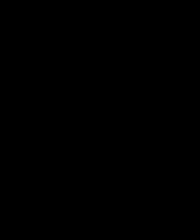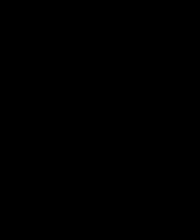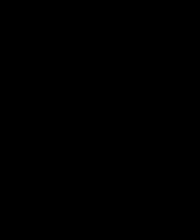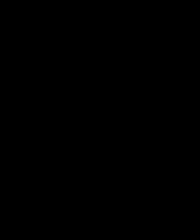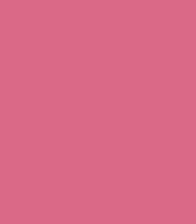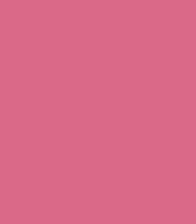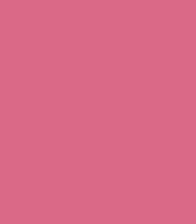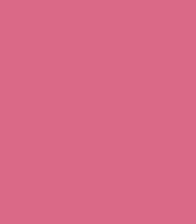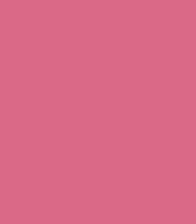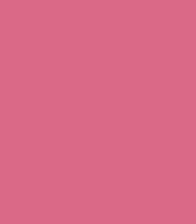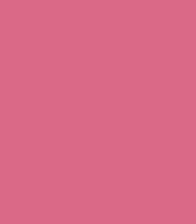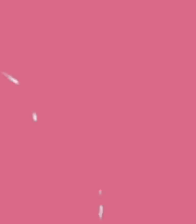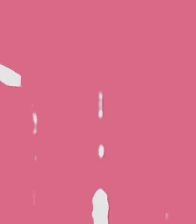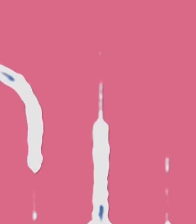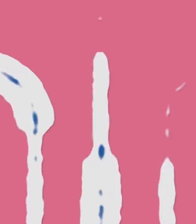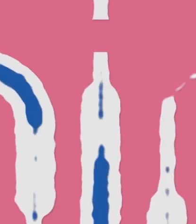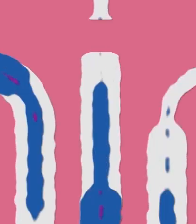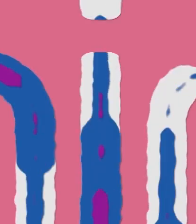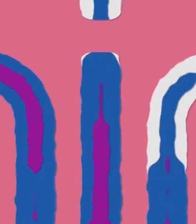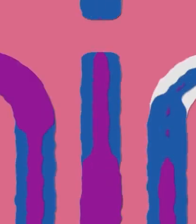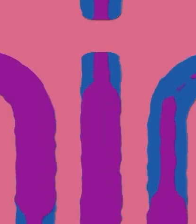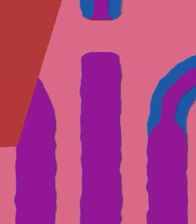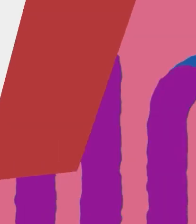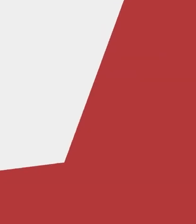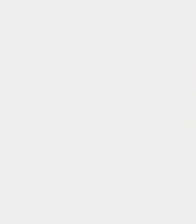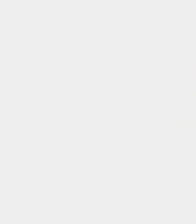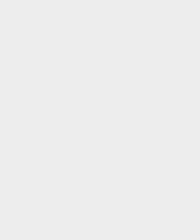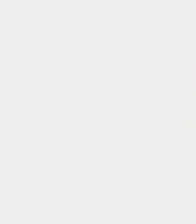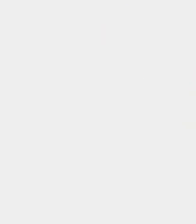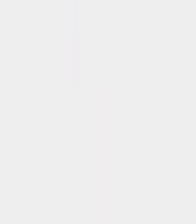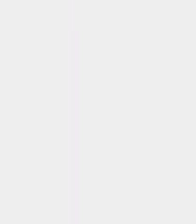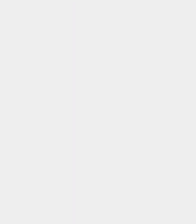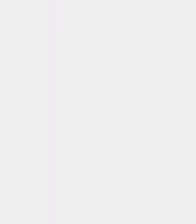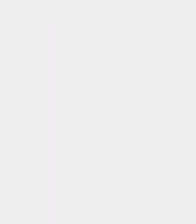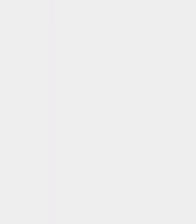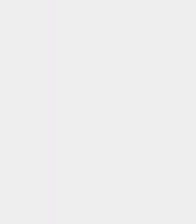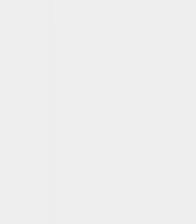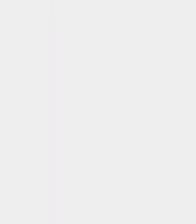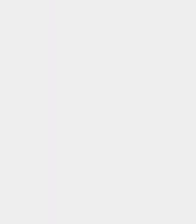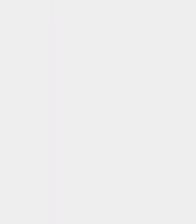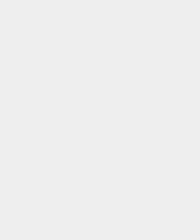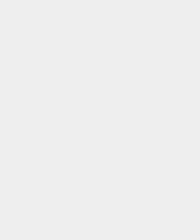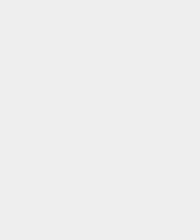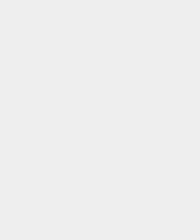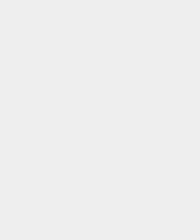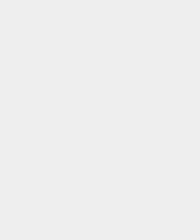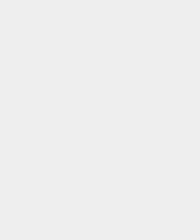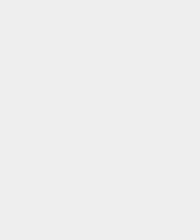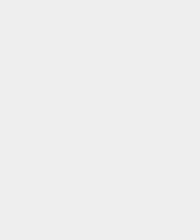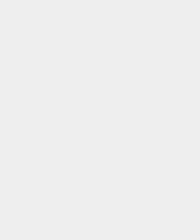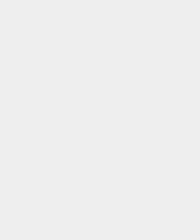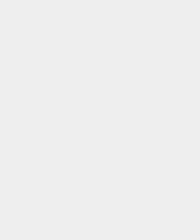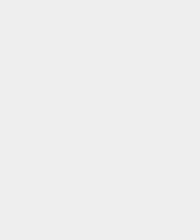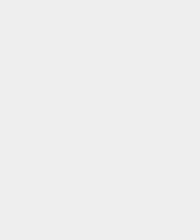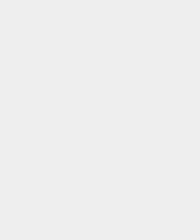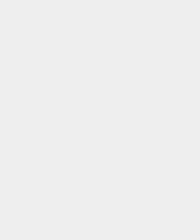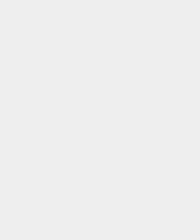Um bom fim de bom fim semana até bom semana nosso próximo